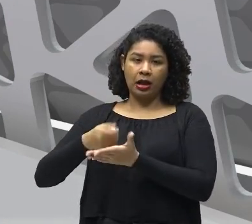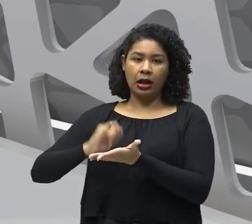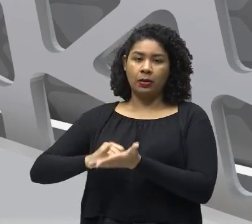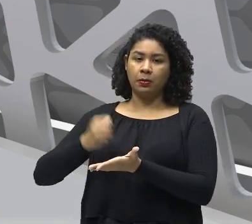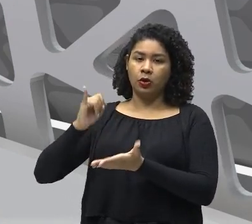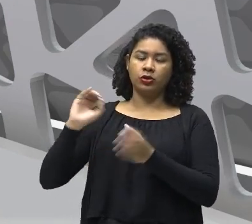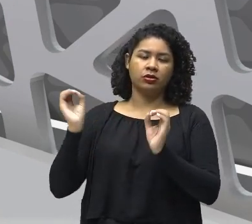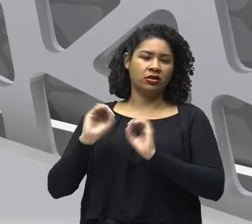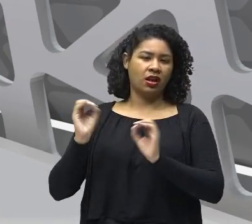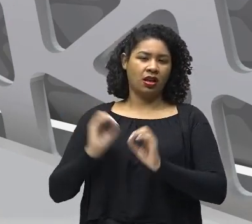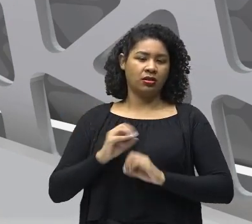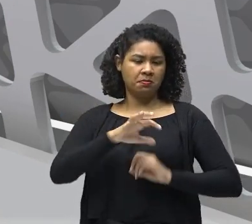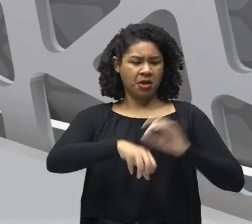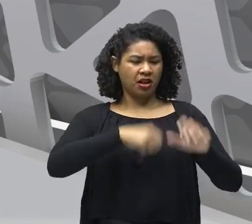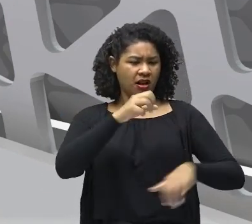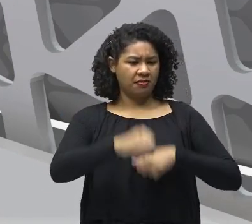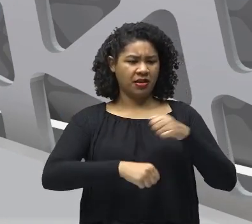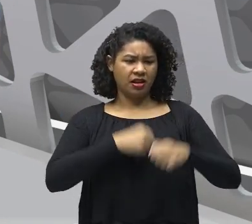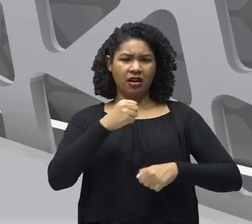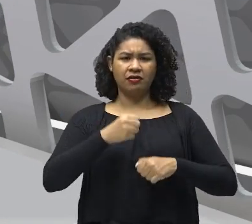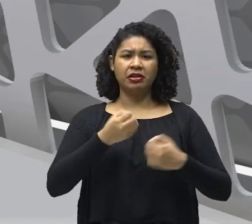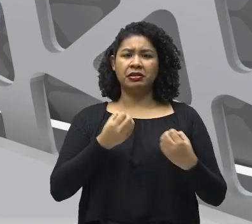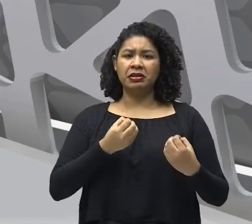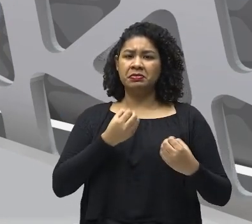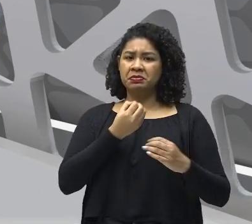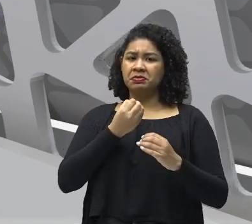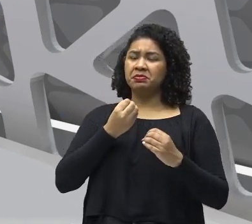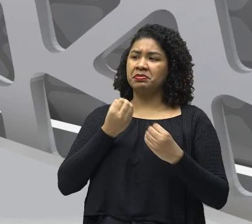Pelo Isso que foi Isso